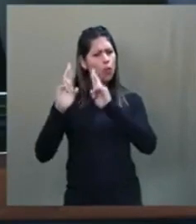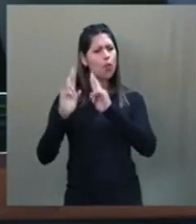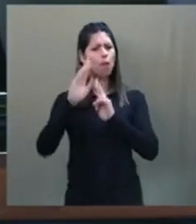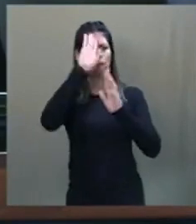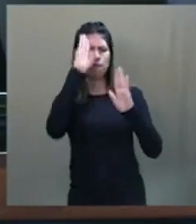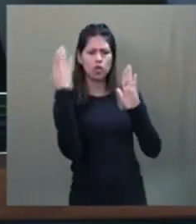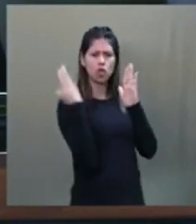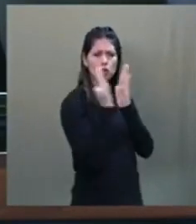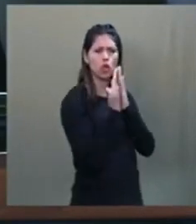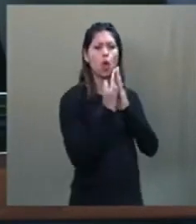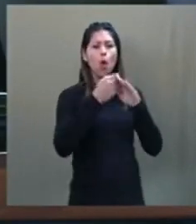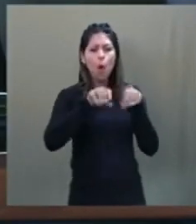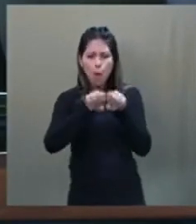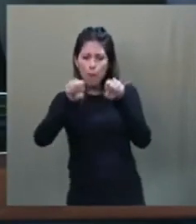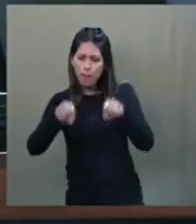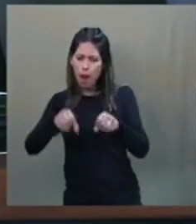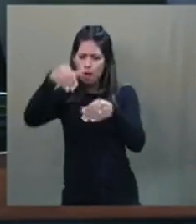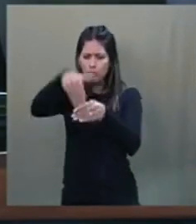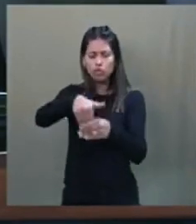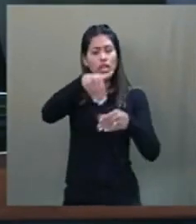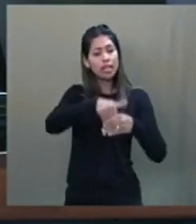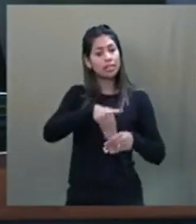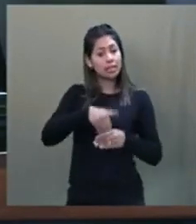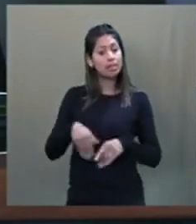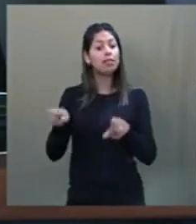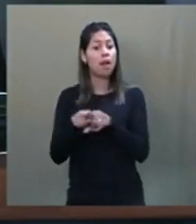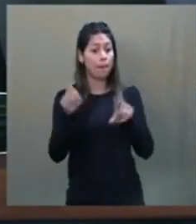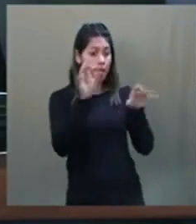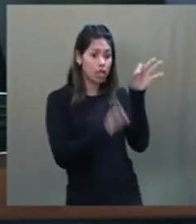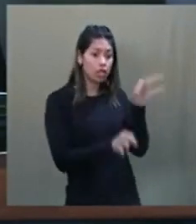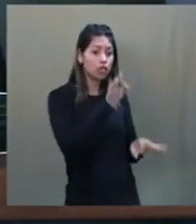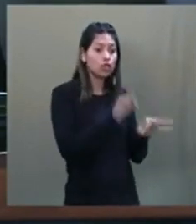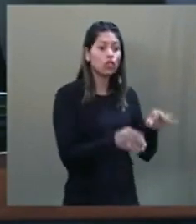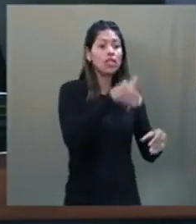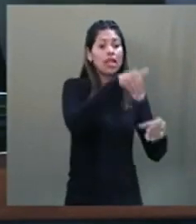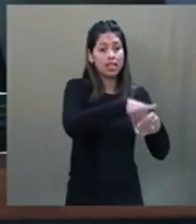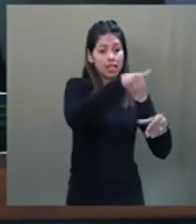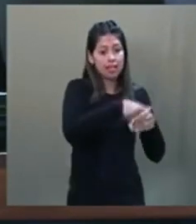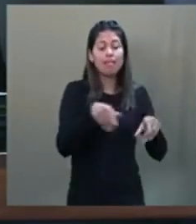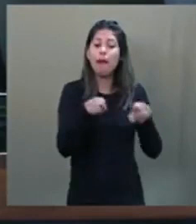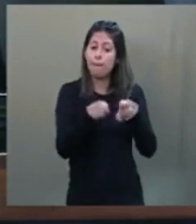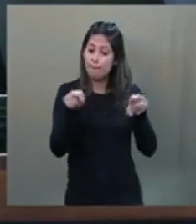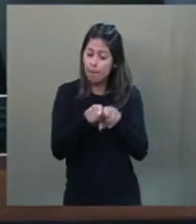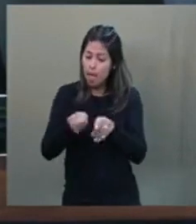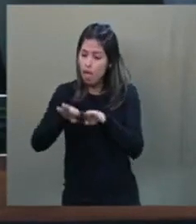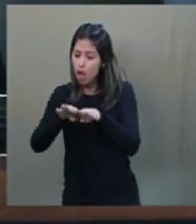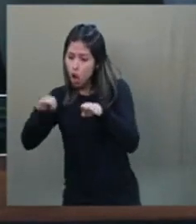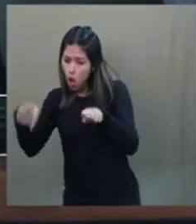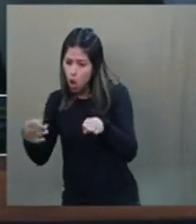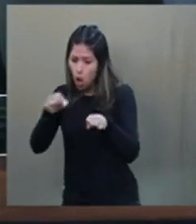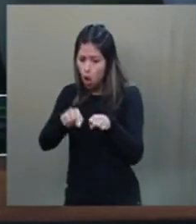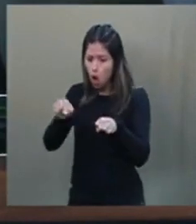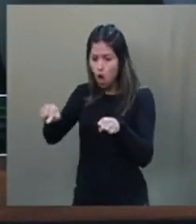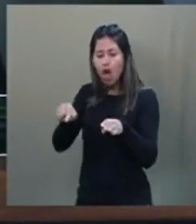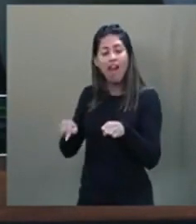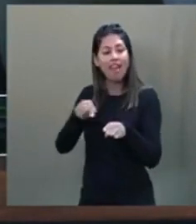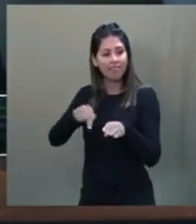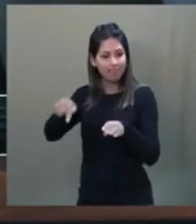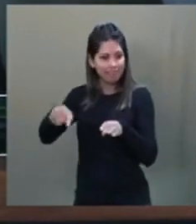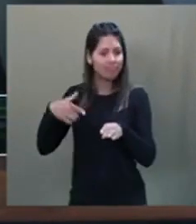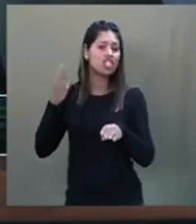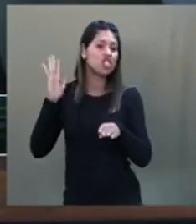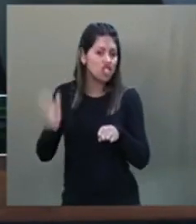brasileiro, na justiça eleitoral e nas urnas eletrônicas, por meio das quais temos apurado os votos desde